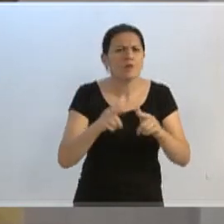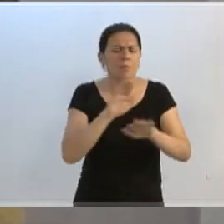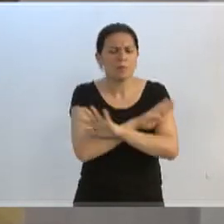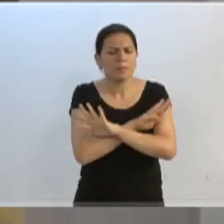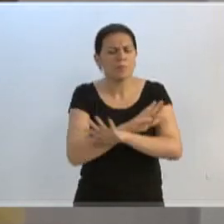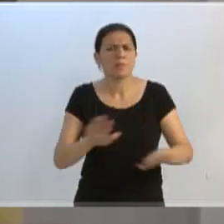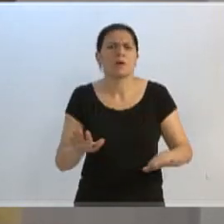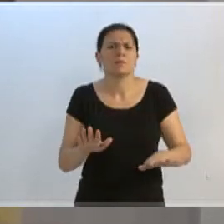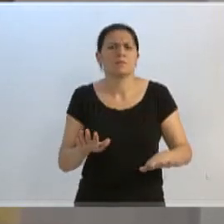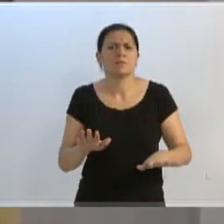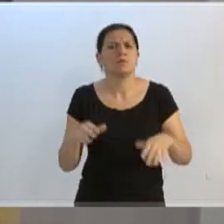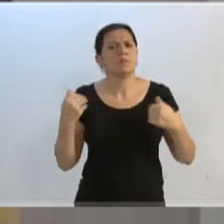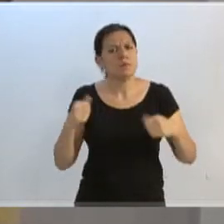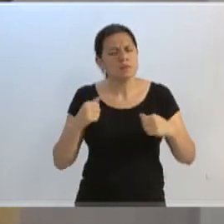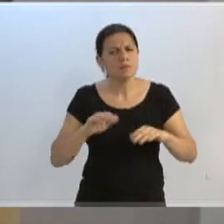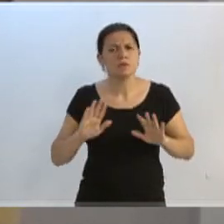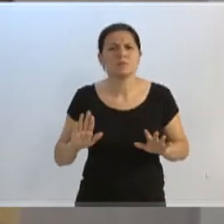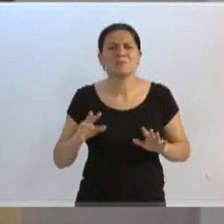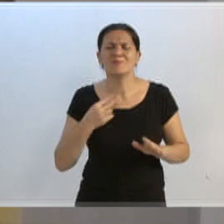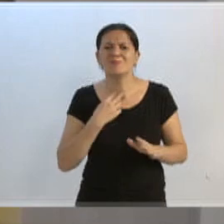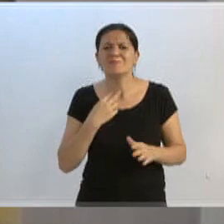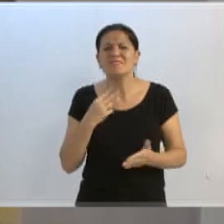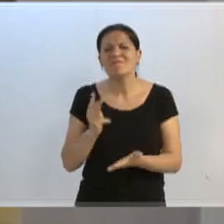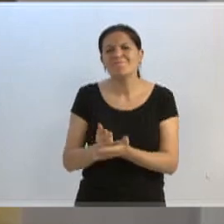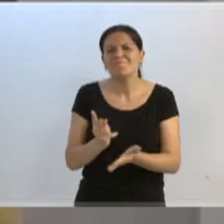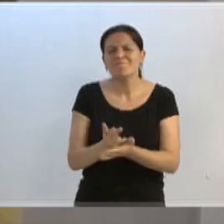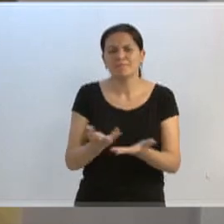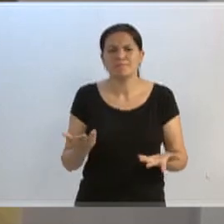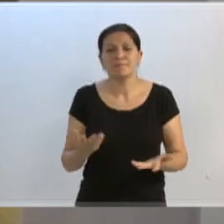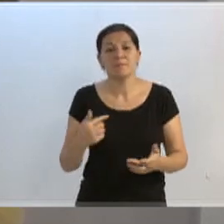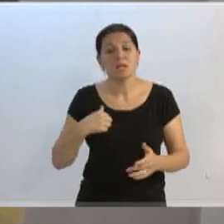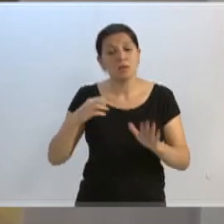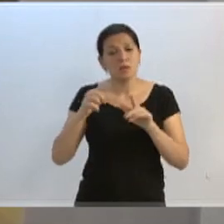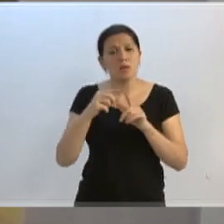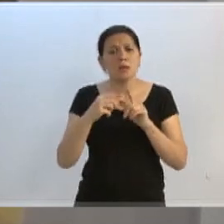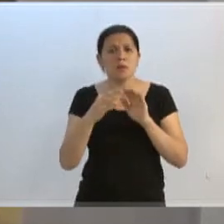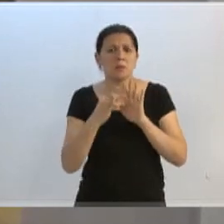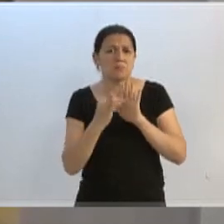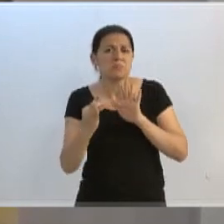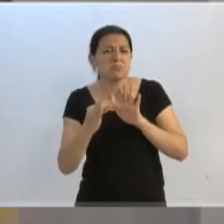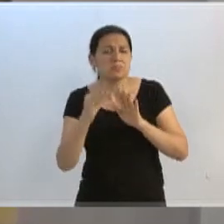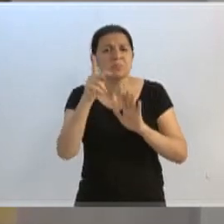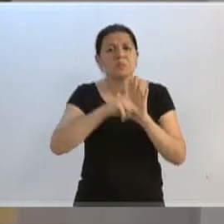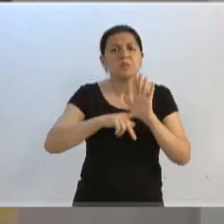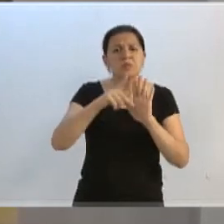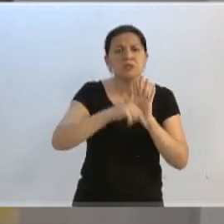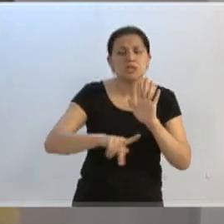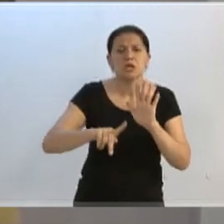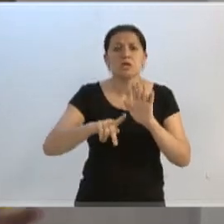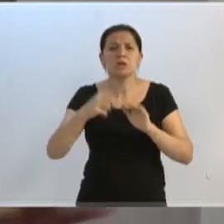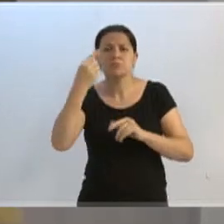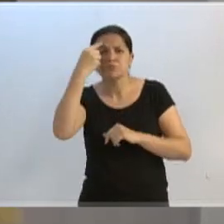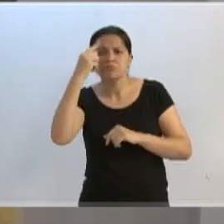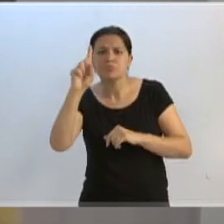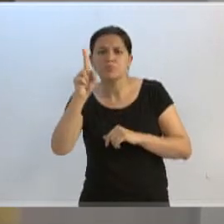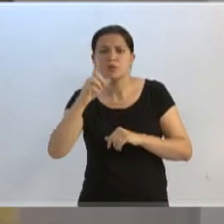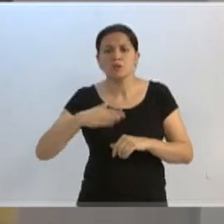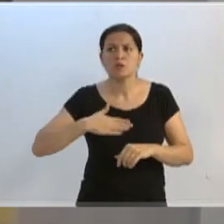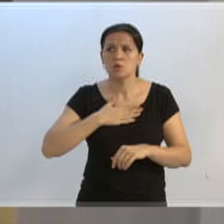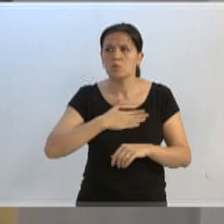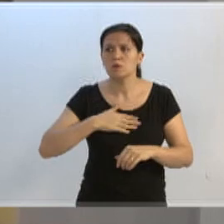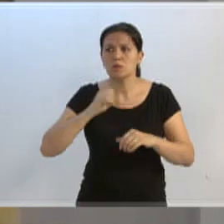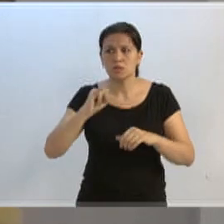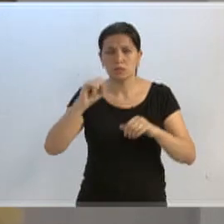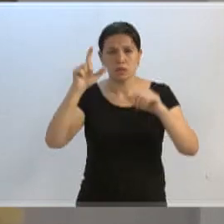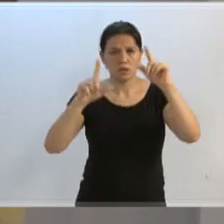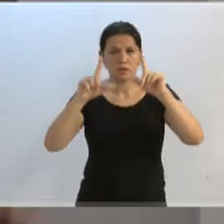E nós temos que resolver essa situação, não tem como ficar. E nós aqui sugerimos alguns projetos, sugerimos algumas ideias, e eu gostaria que, se a TVL